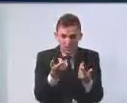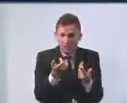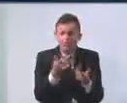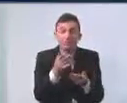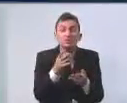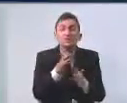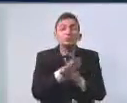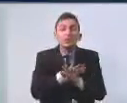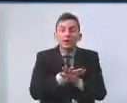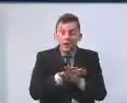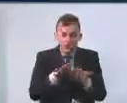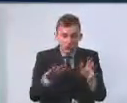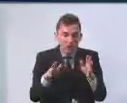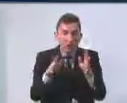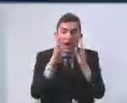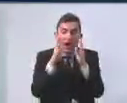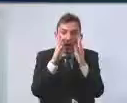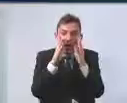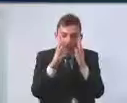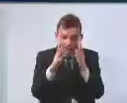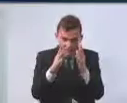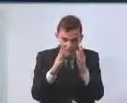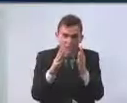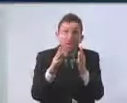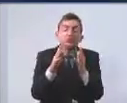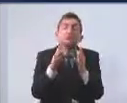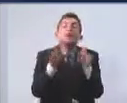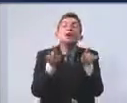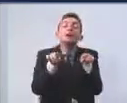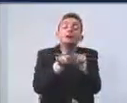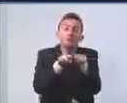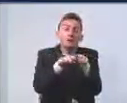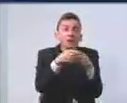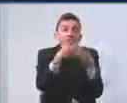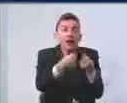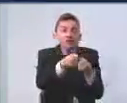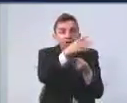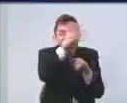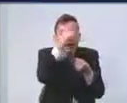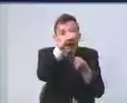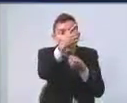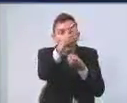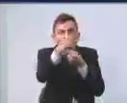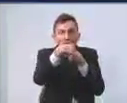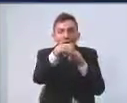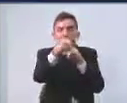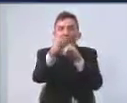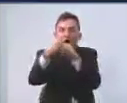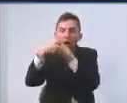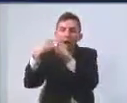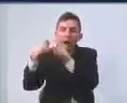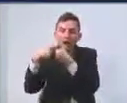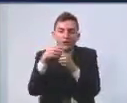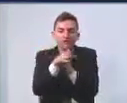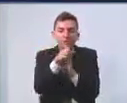atendimento de projetos e programas, mas também da inclusão das entidades nos conselhos. Então, vamos lá.